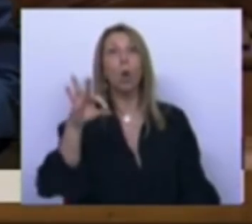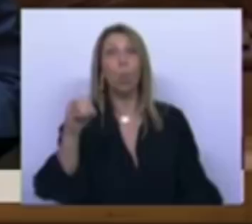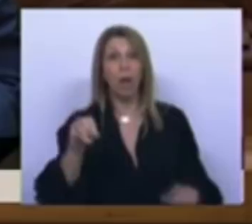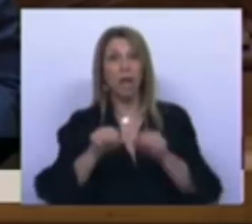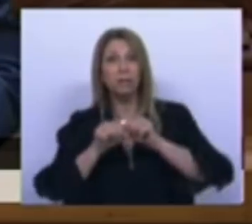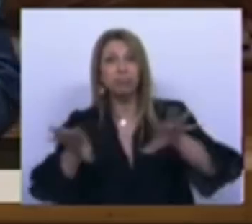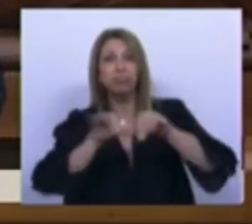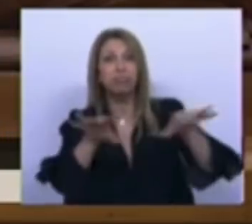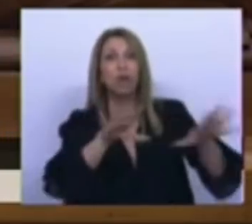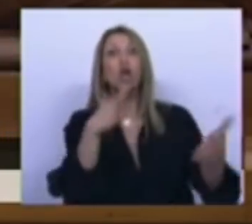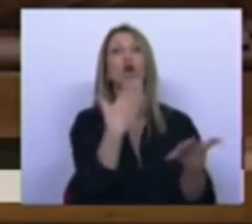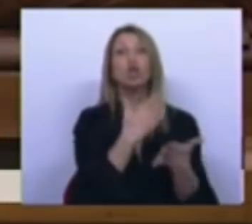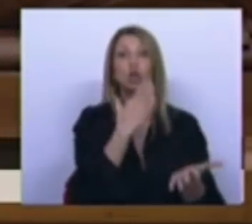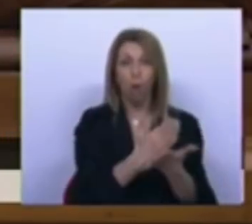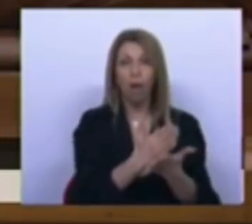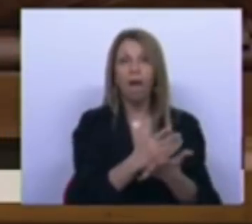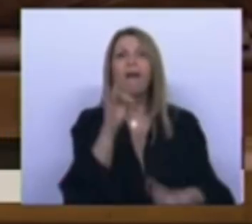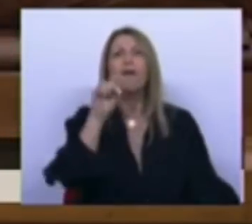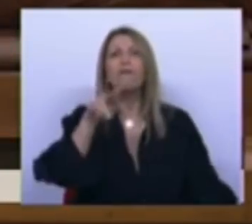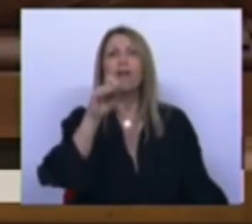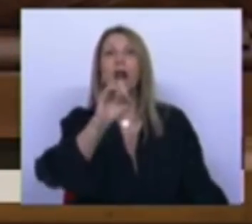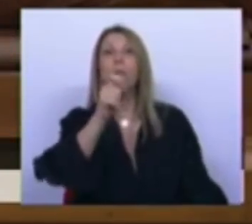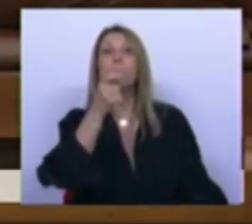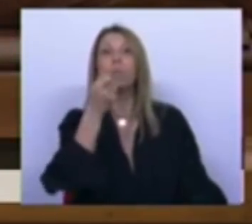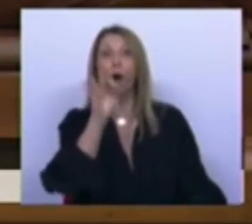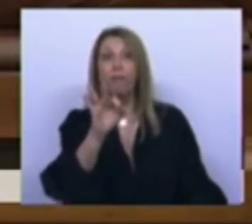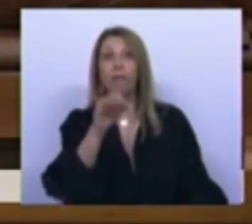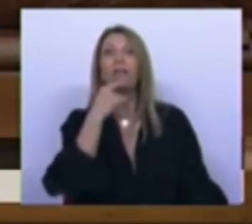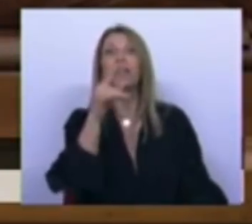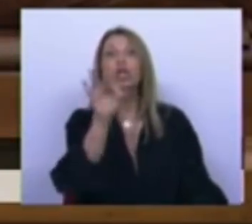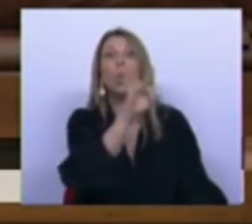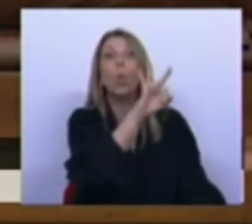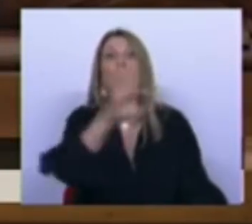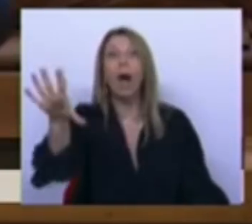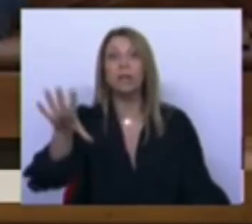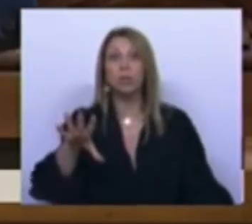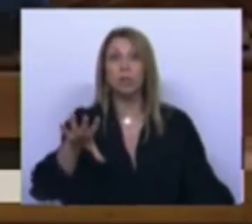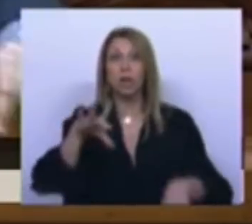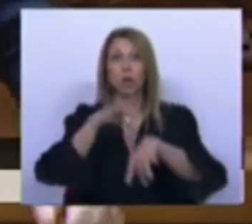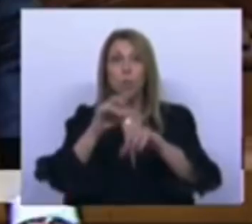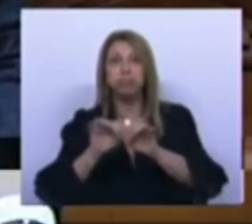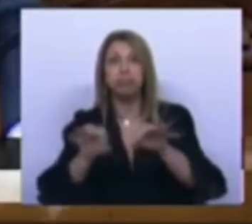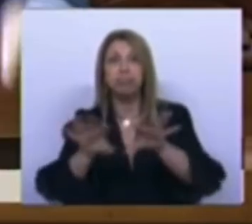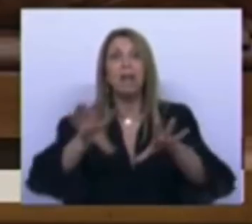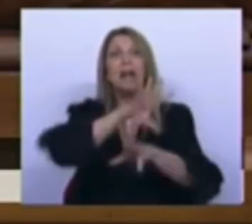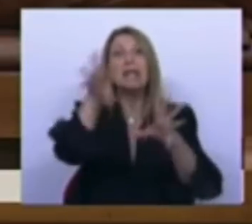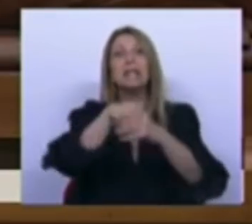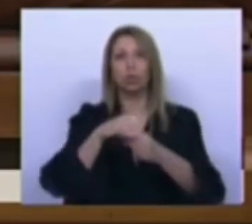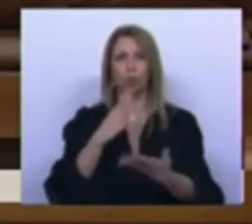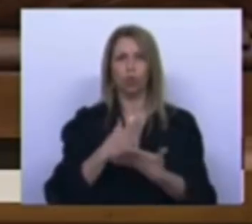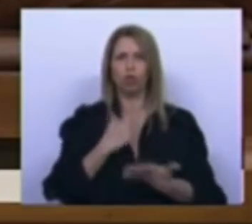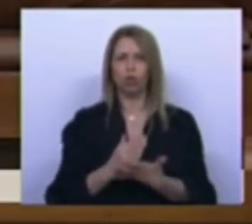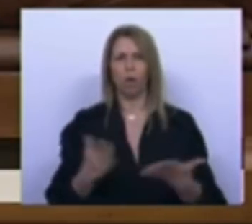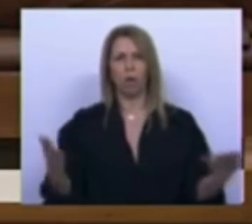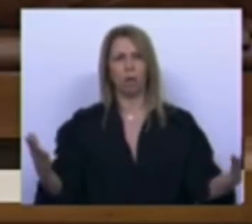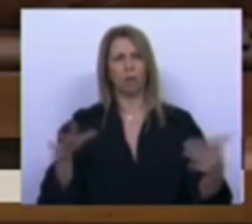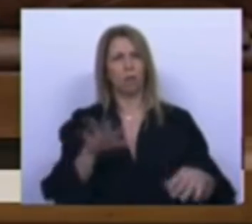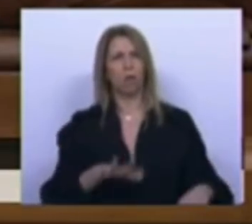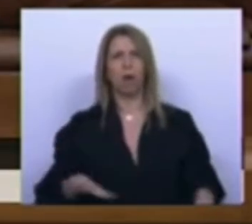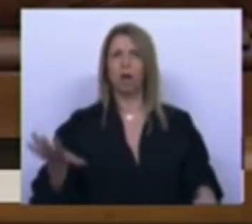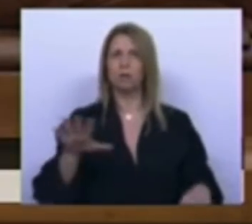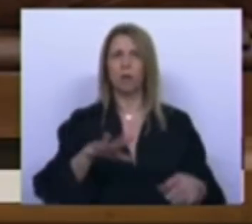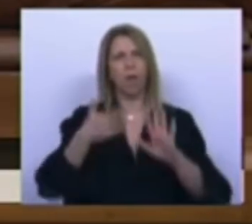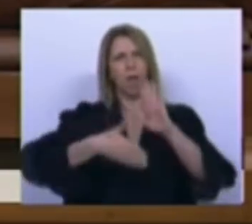e a FENPROF diz que há 400 surtos em escolas. Este não é um estado de emergência. É um estado de engano aos